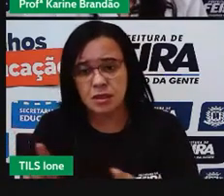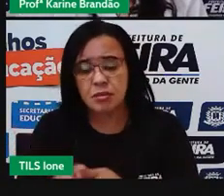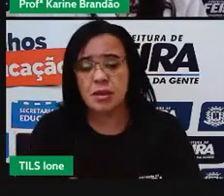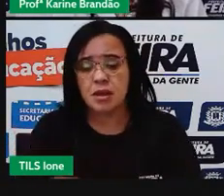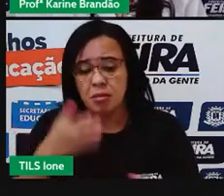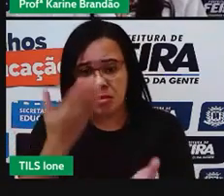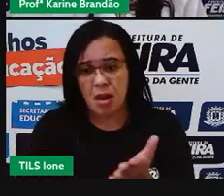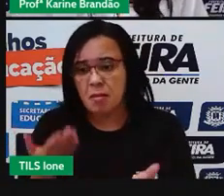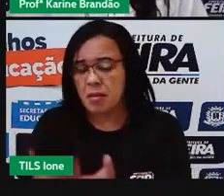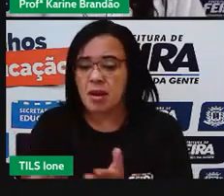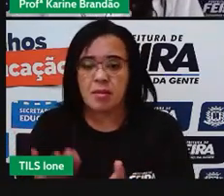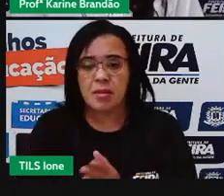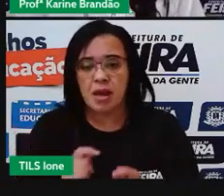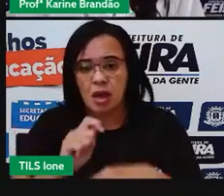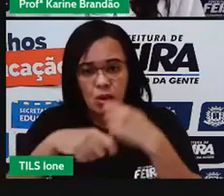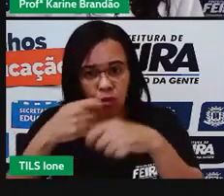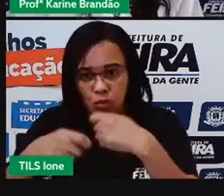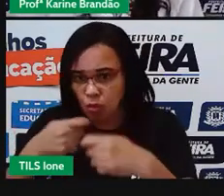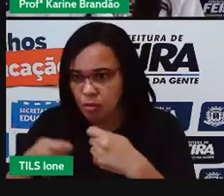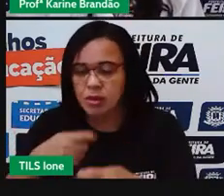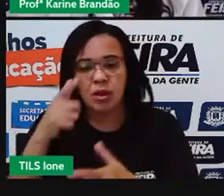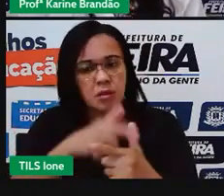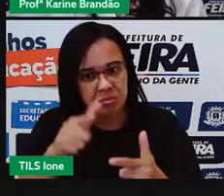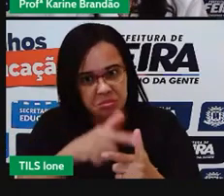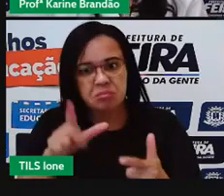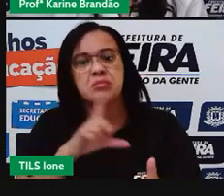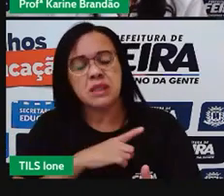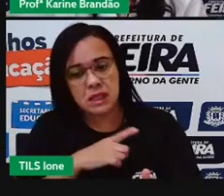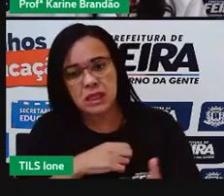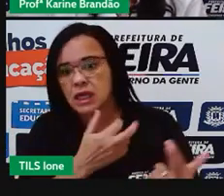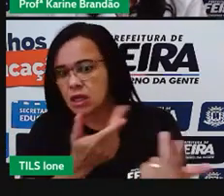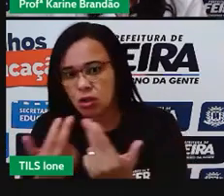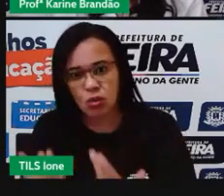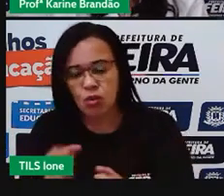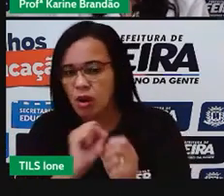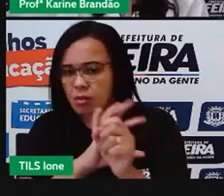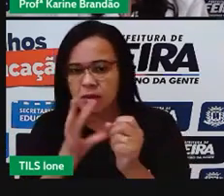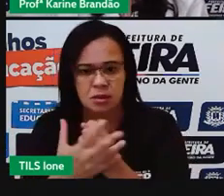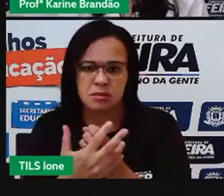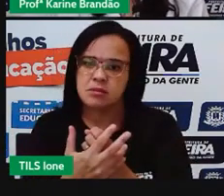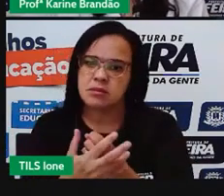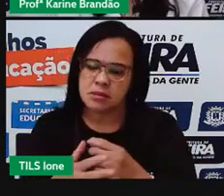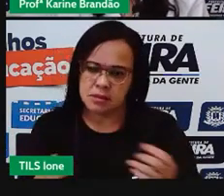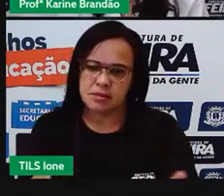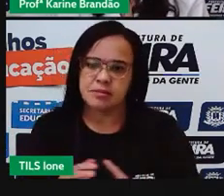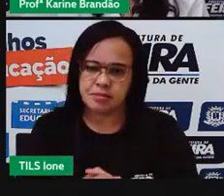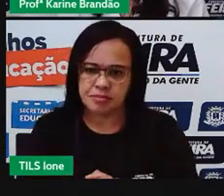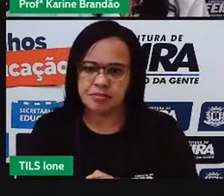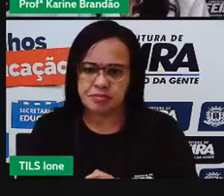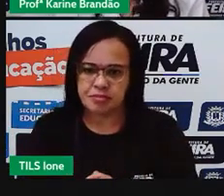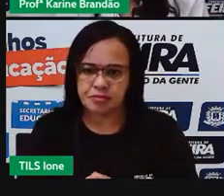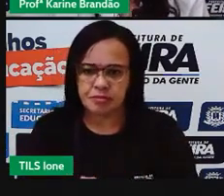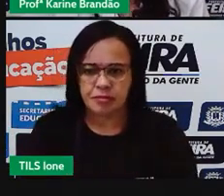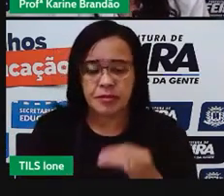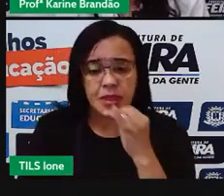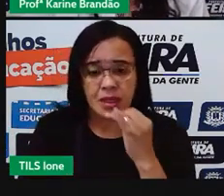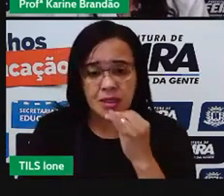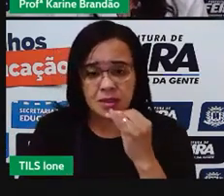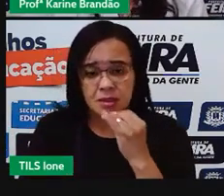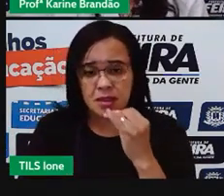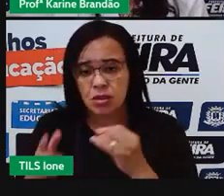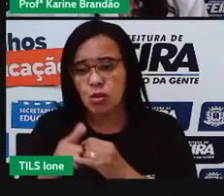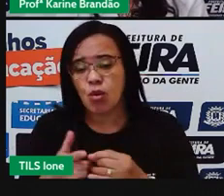Uma outra notícia, né? Dessa revista Exame, que nós temos, é uma